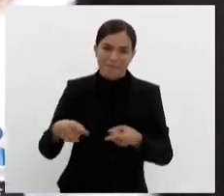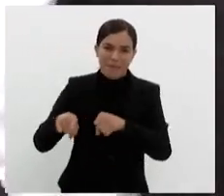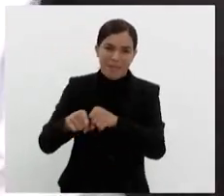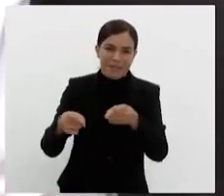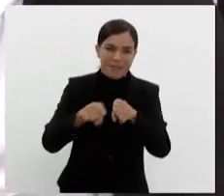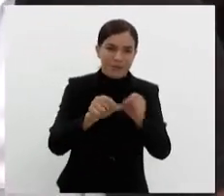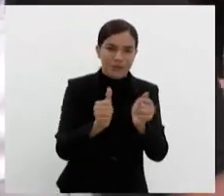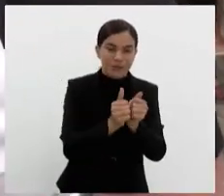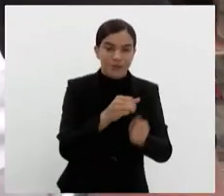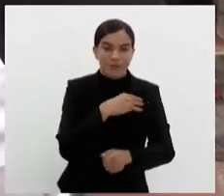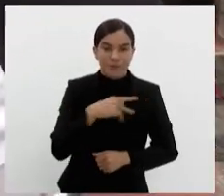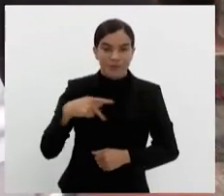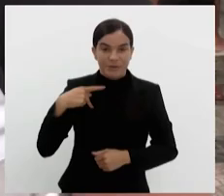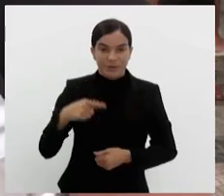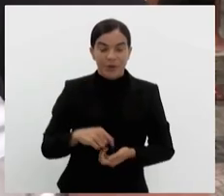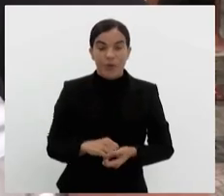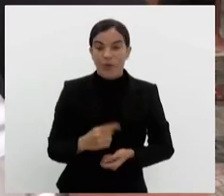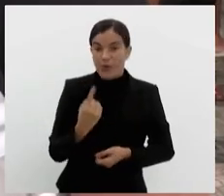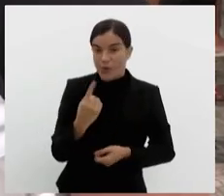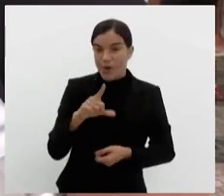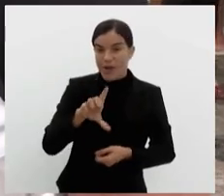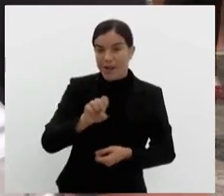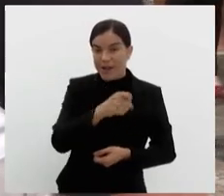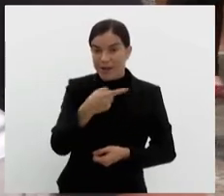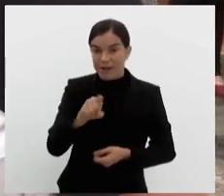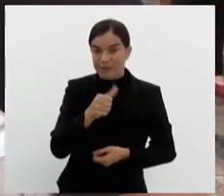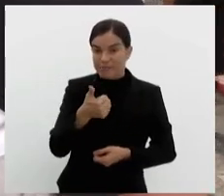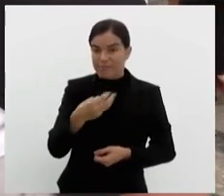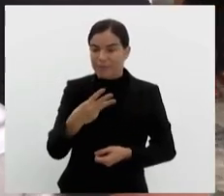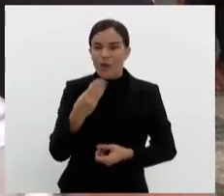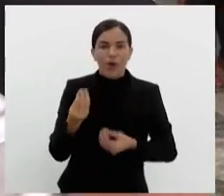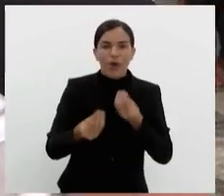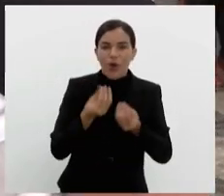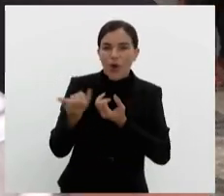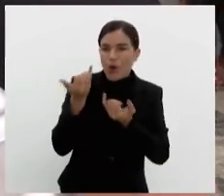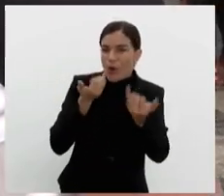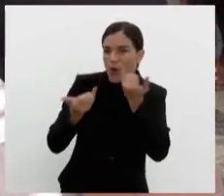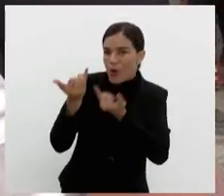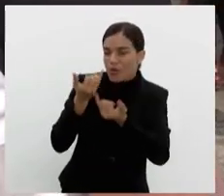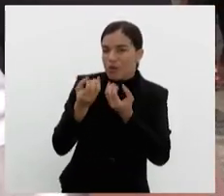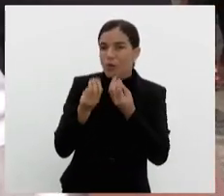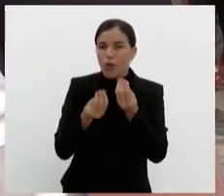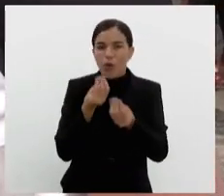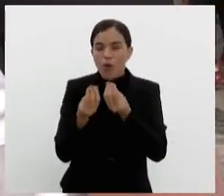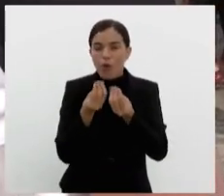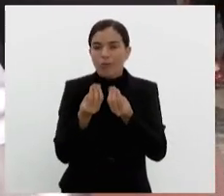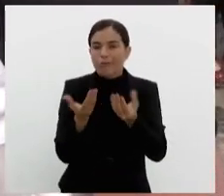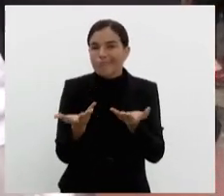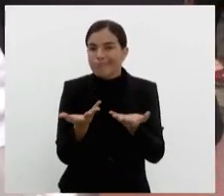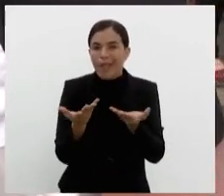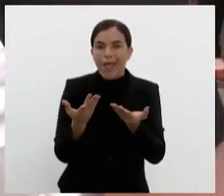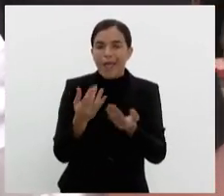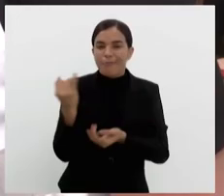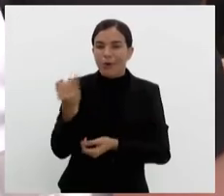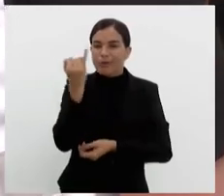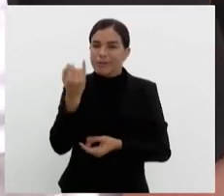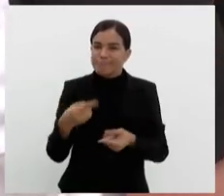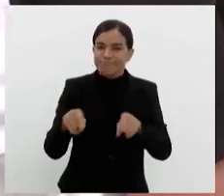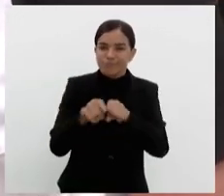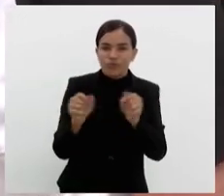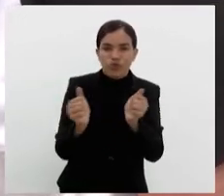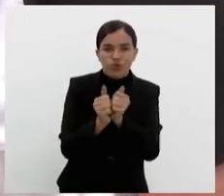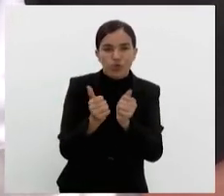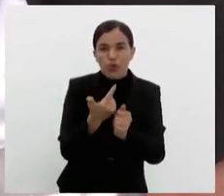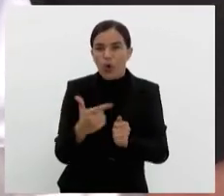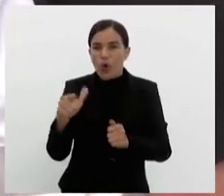com o Ministério Público e uma delas é da Fundação Leão 13. Luciana, conta para a gente qual é a importância dessa participação da Leão 13 e de outros órgãos